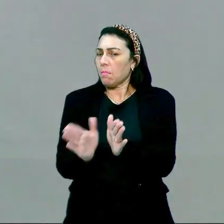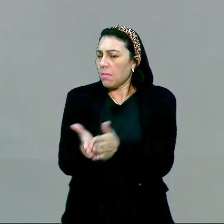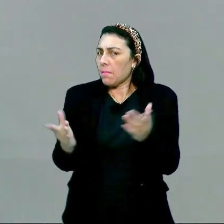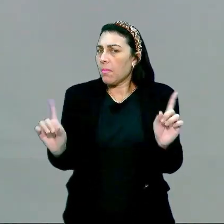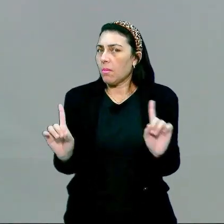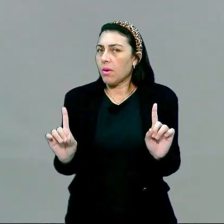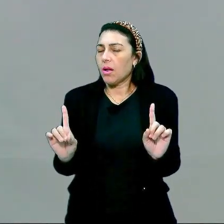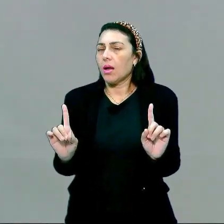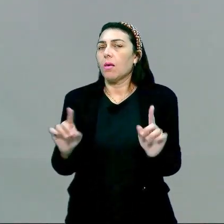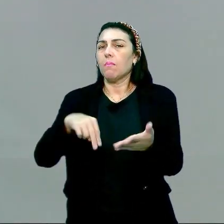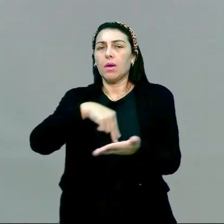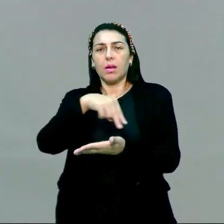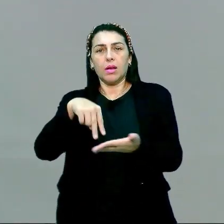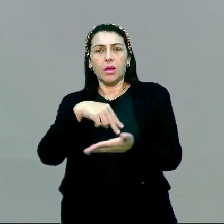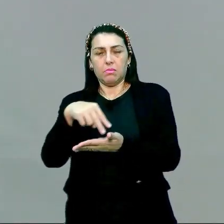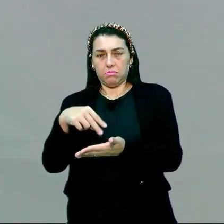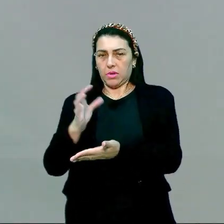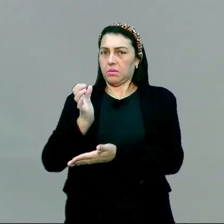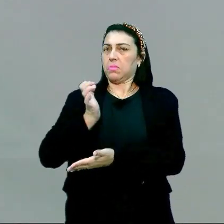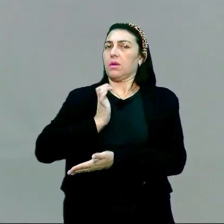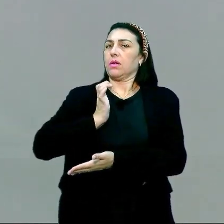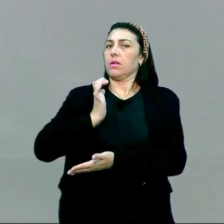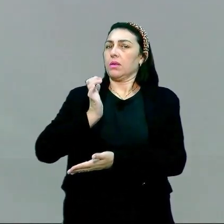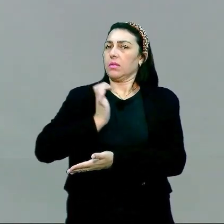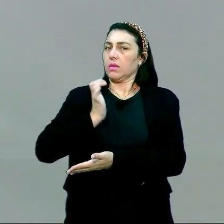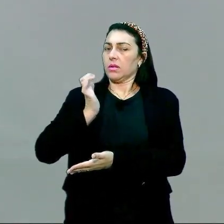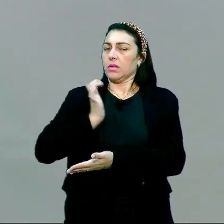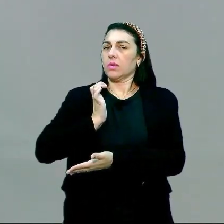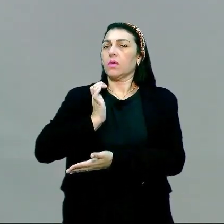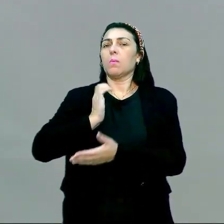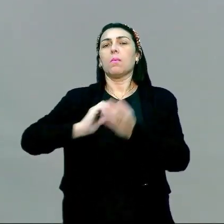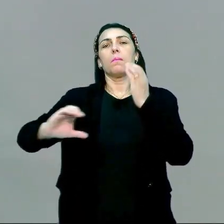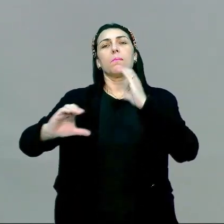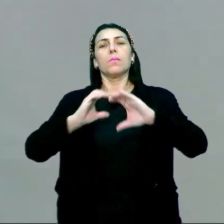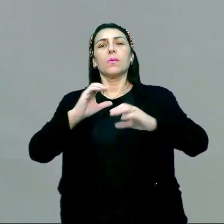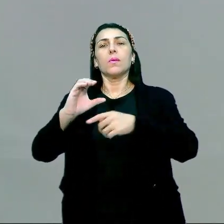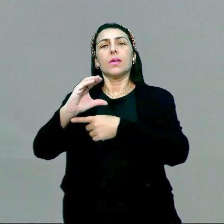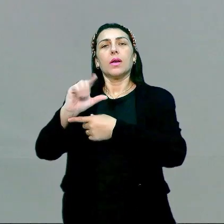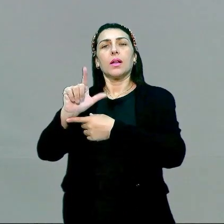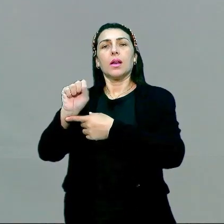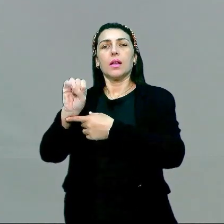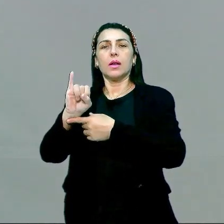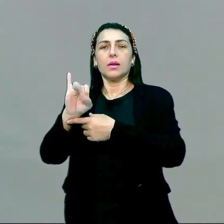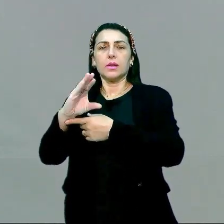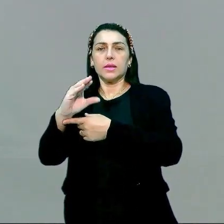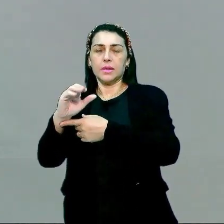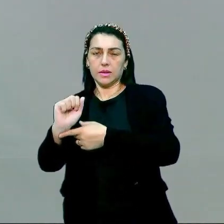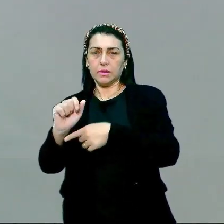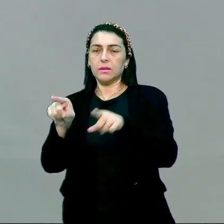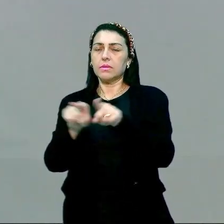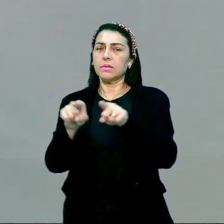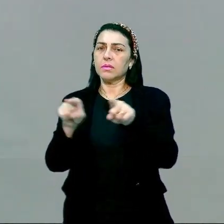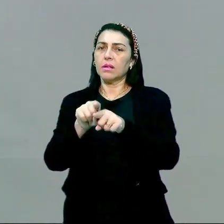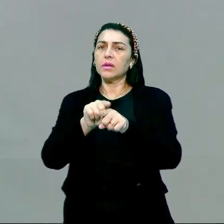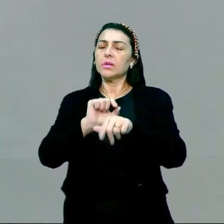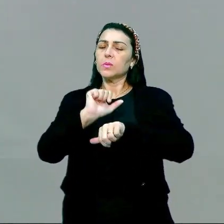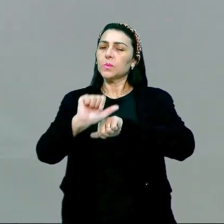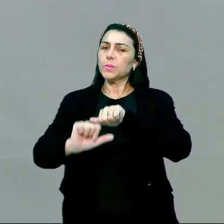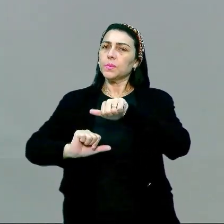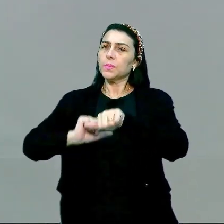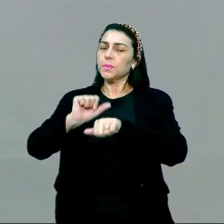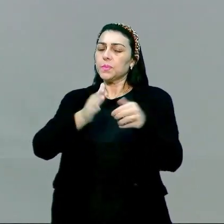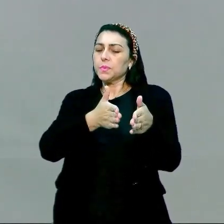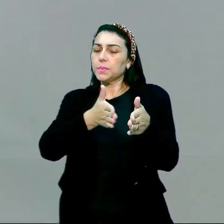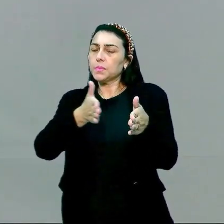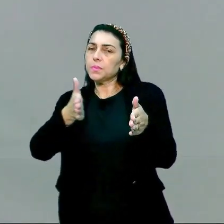né? É uma dança da classe média alta, como uma música clássica, né? Mas nem sempre foi assim, o tango, ele passou por muitas modificações,